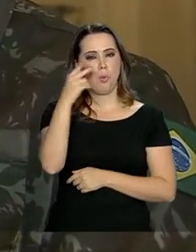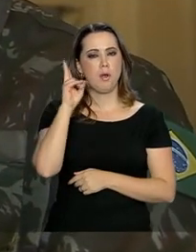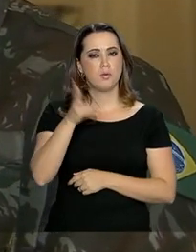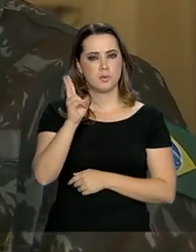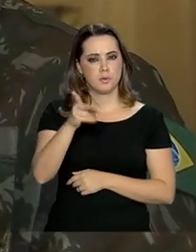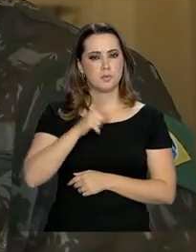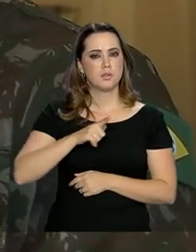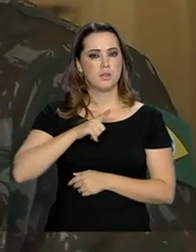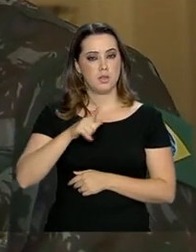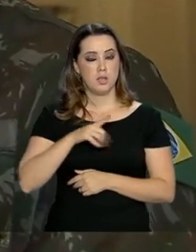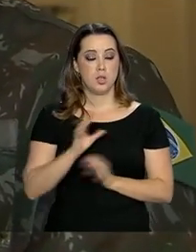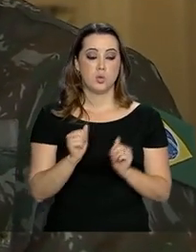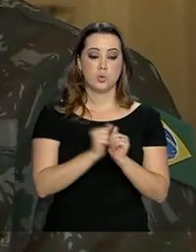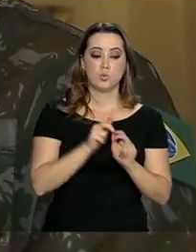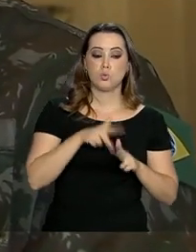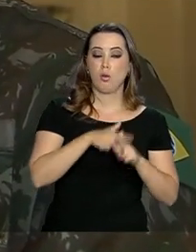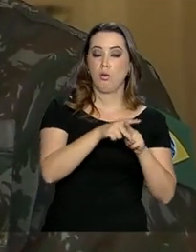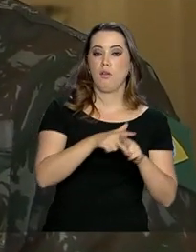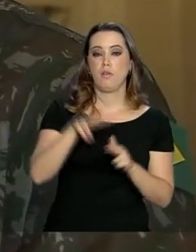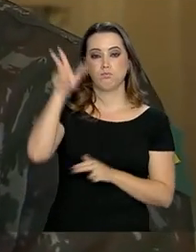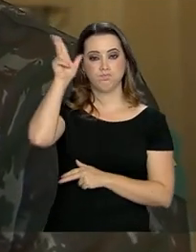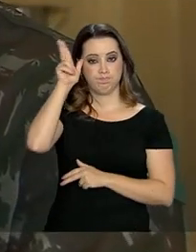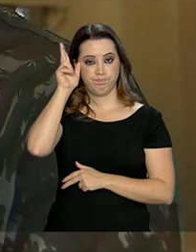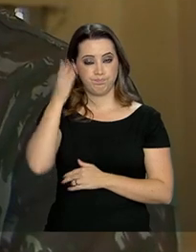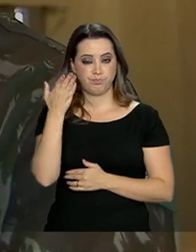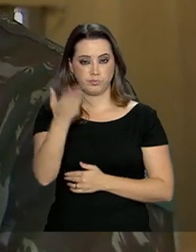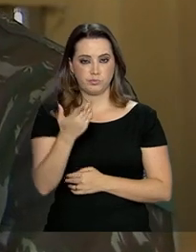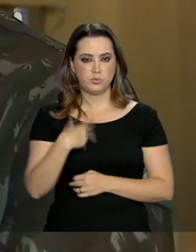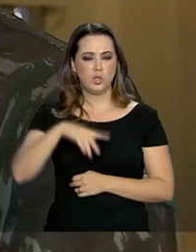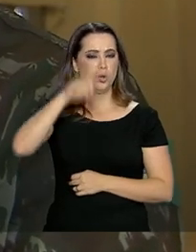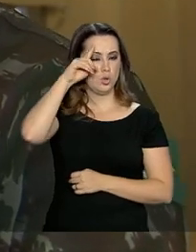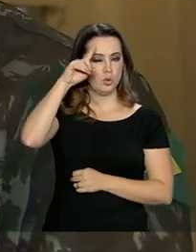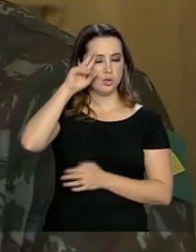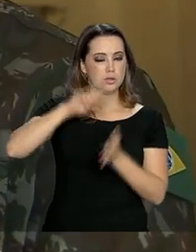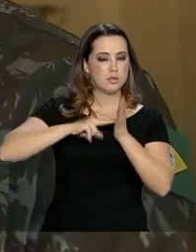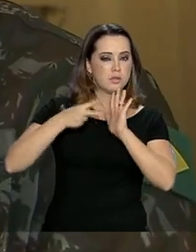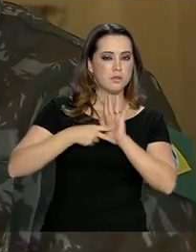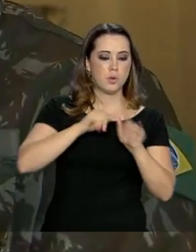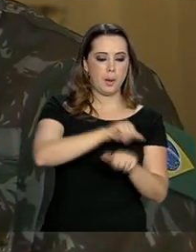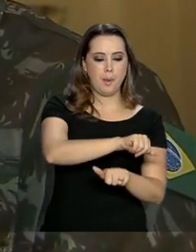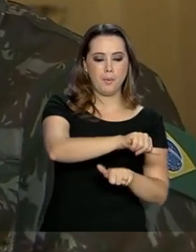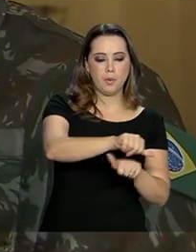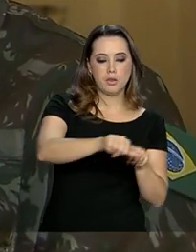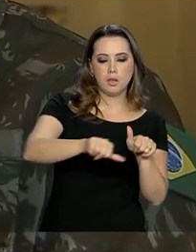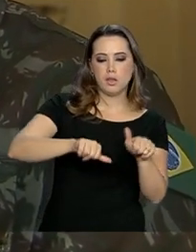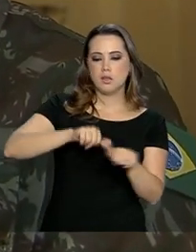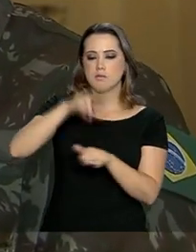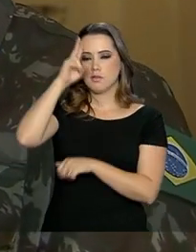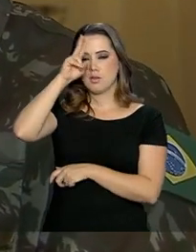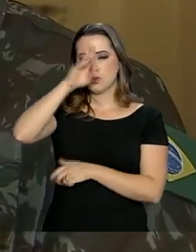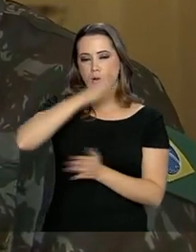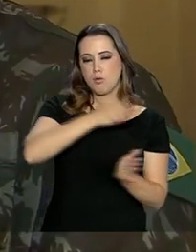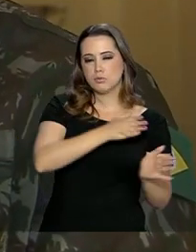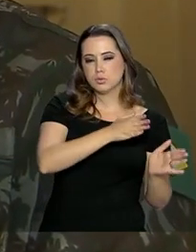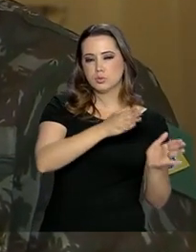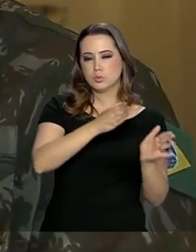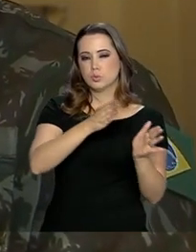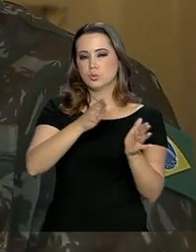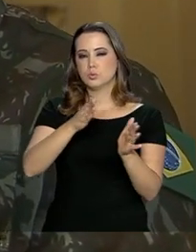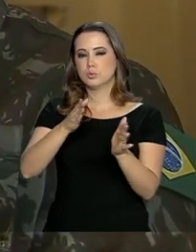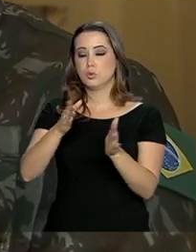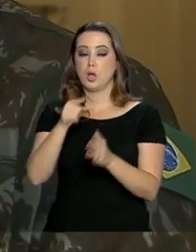hipomóveis. Nos dias atuais, o regimento representa exatamente essa transição da história do cavalo,